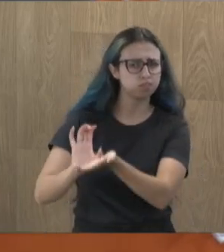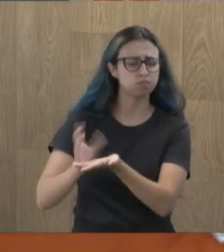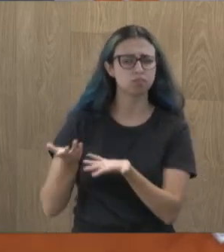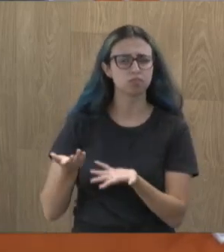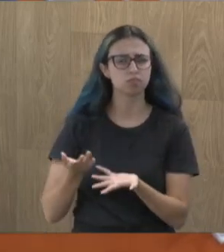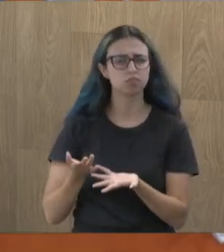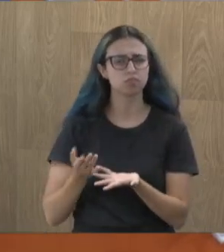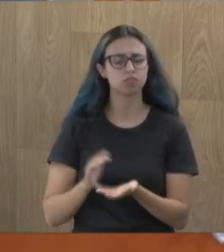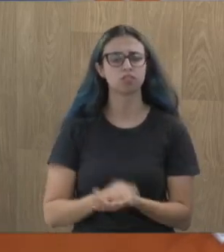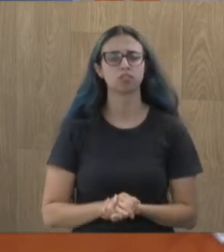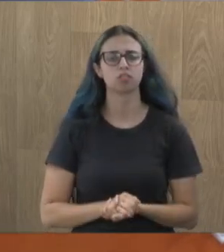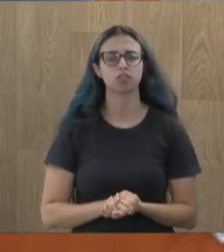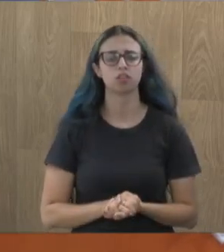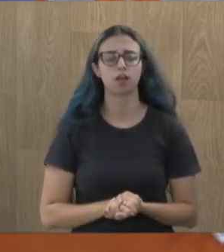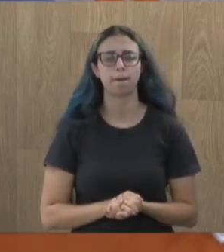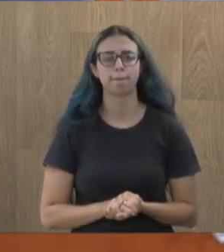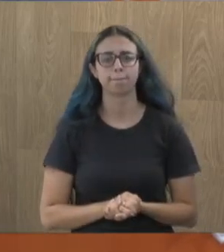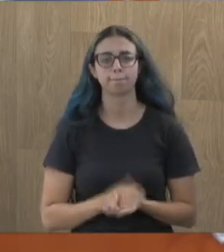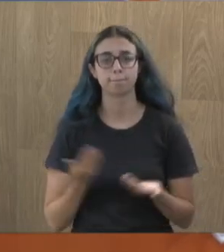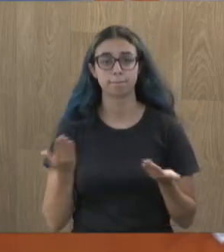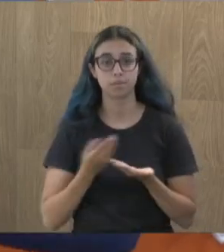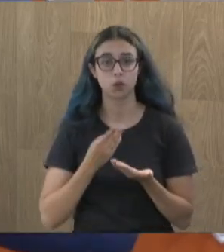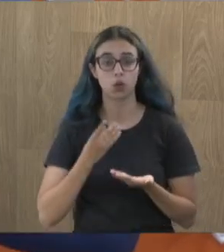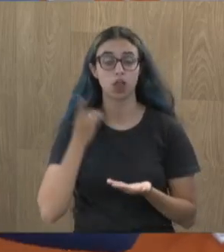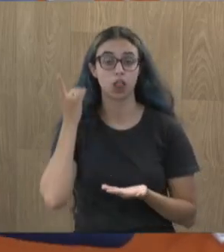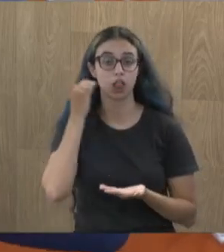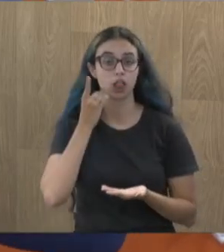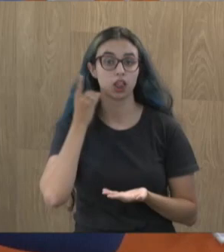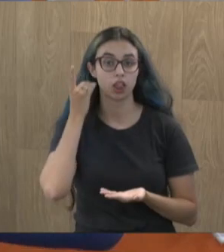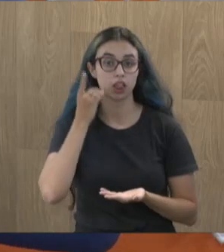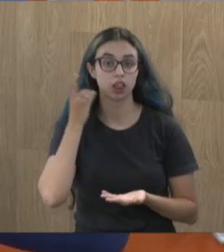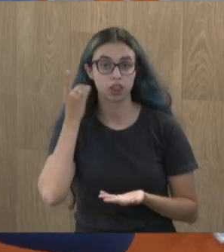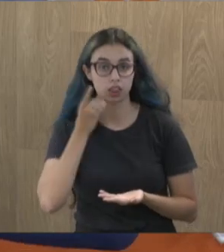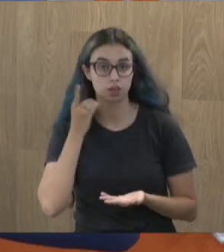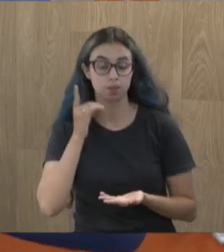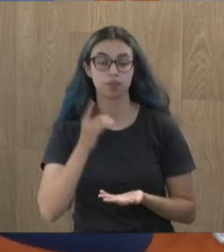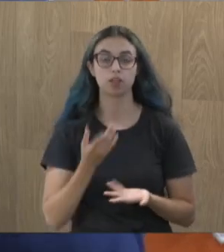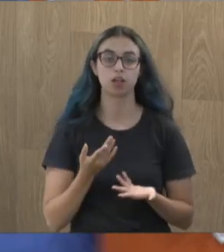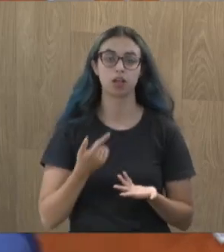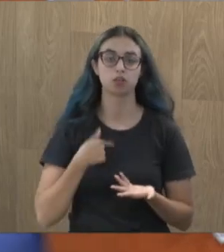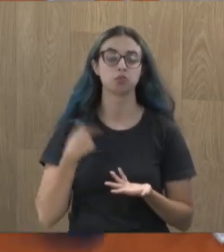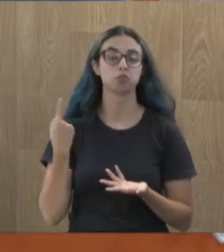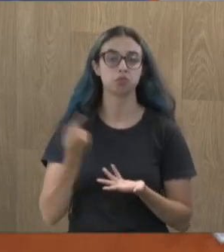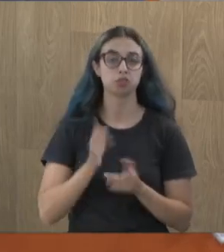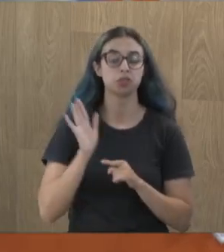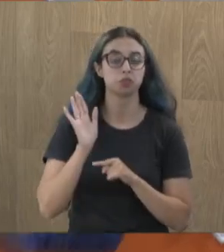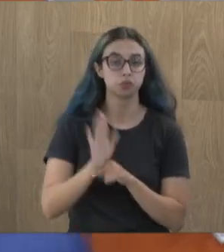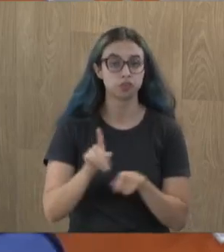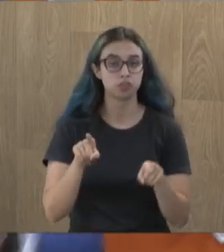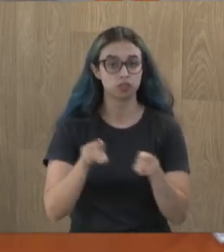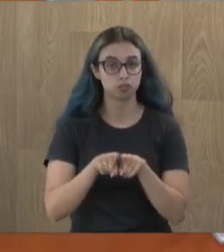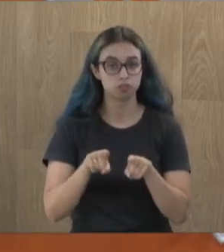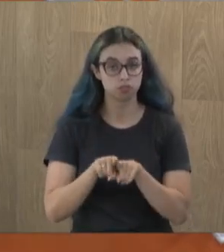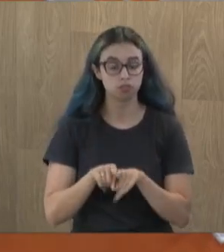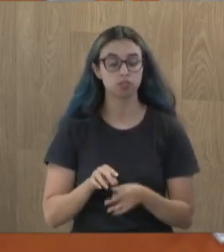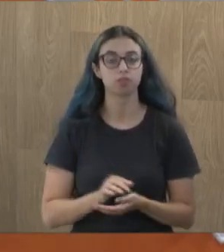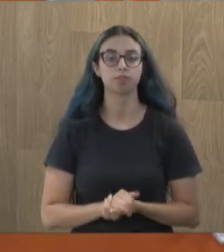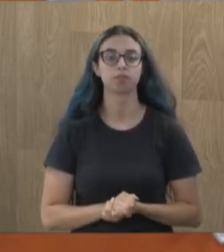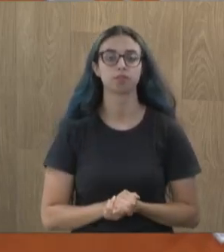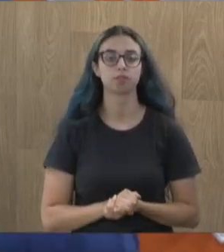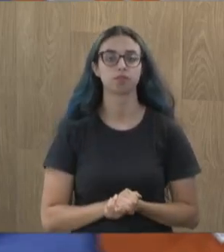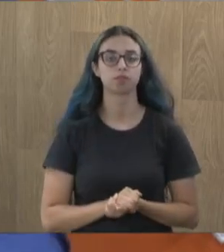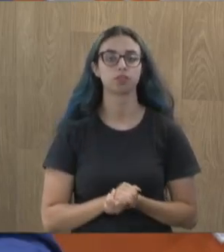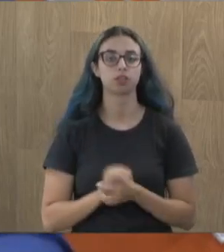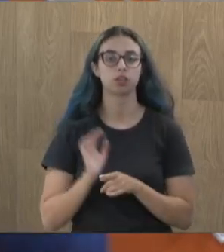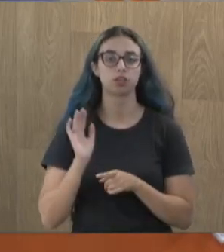Nós mandamos agora com o deputado Frederico, que é meu amigo, oncologista, médico, deputado Frederico, com o Diego Andrade, mandamos 400